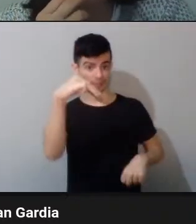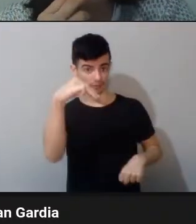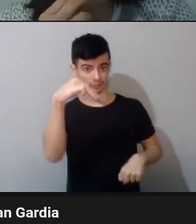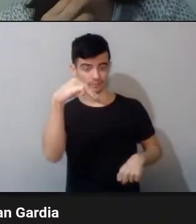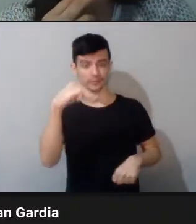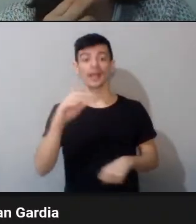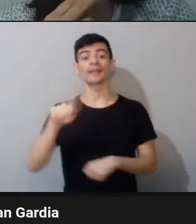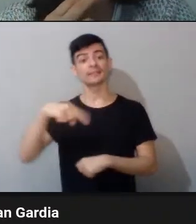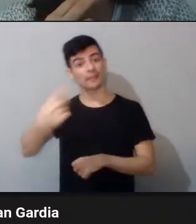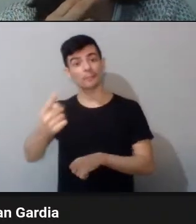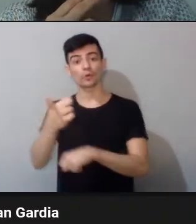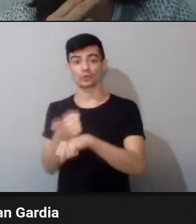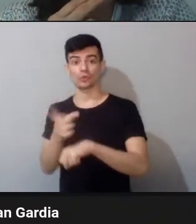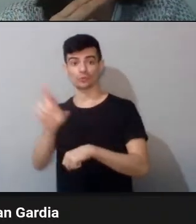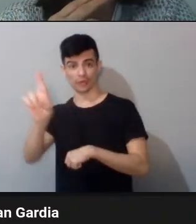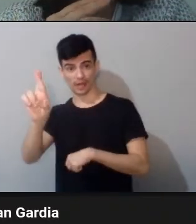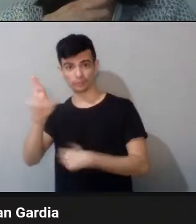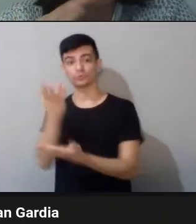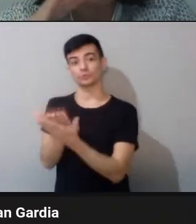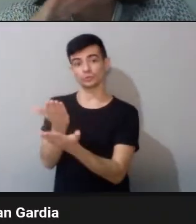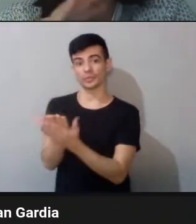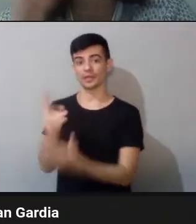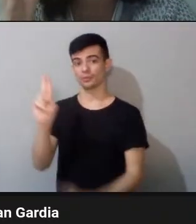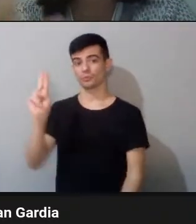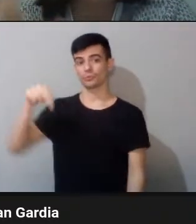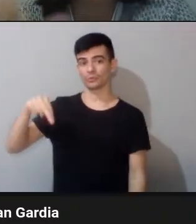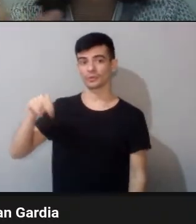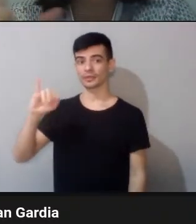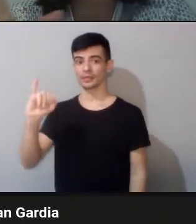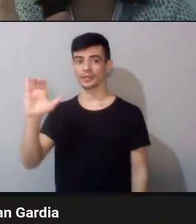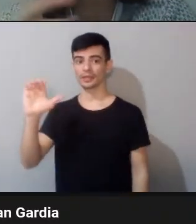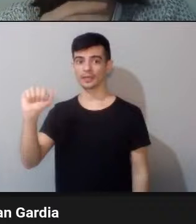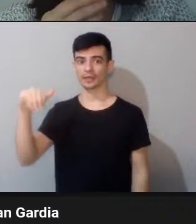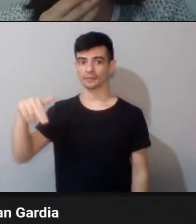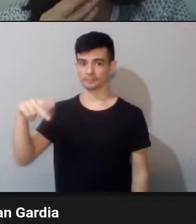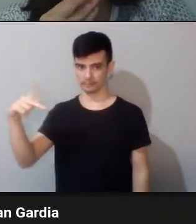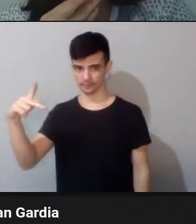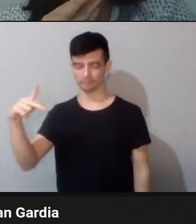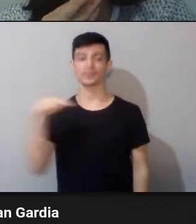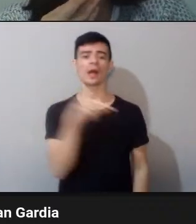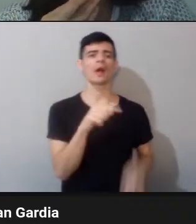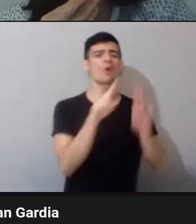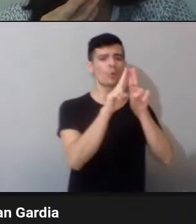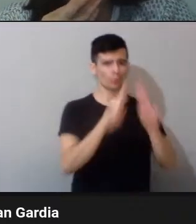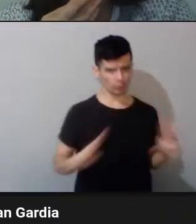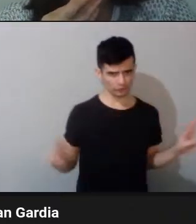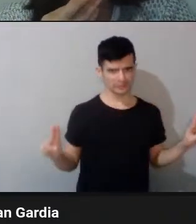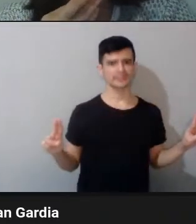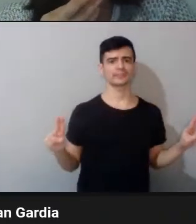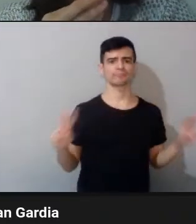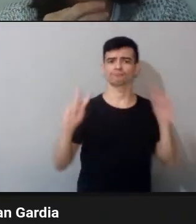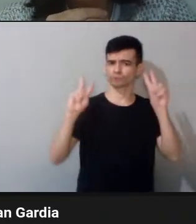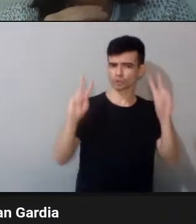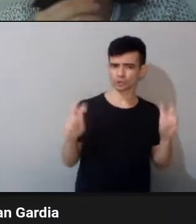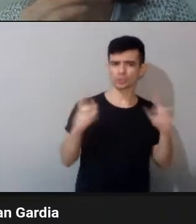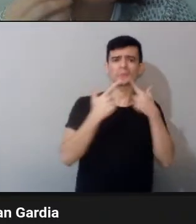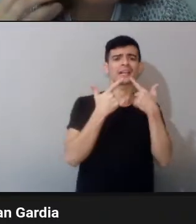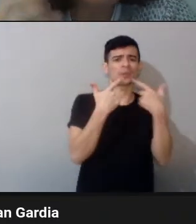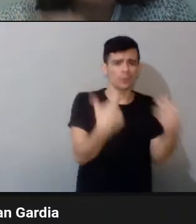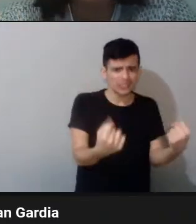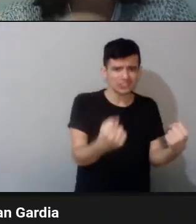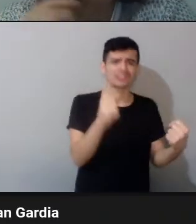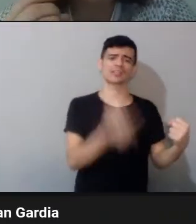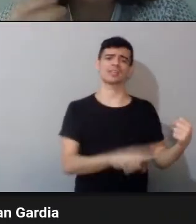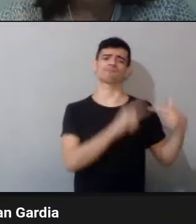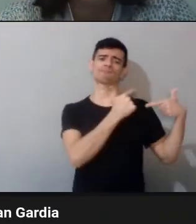lá, era uma universidade, assim, bem tradicional, né, em termos de linguística. A gente estudava